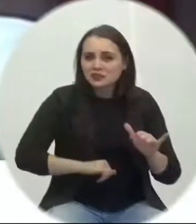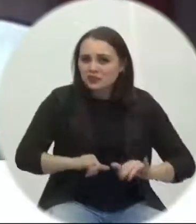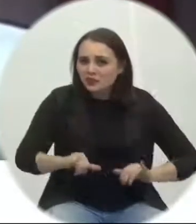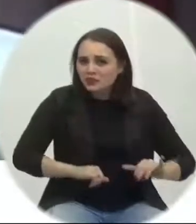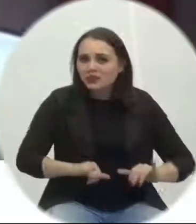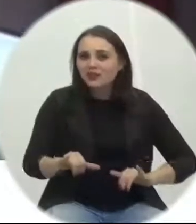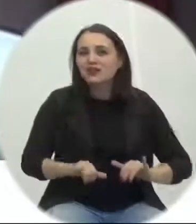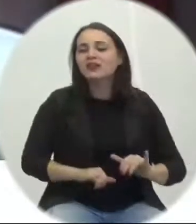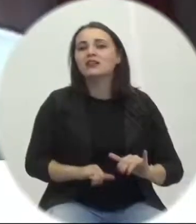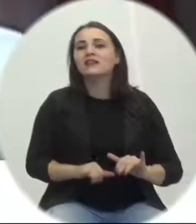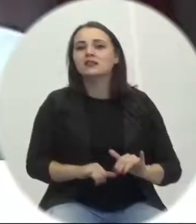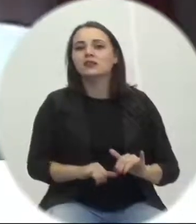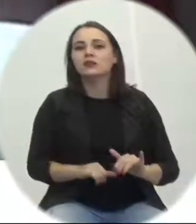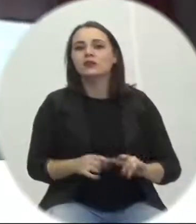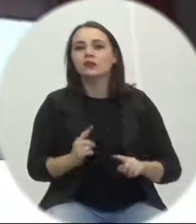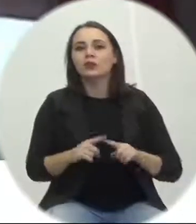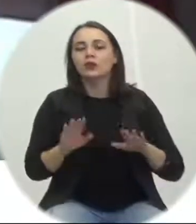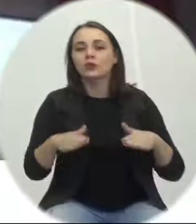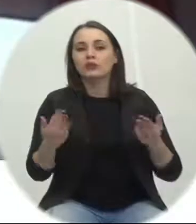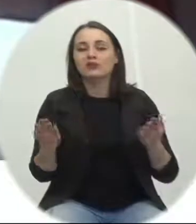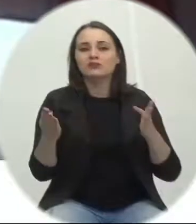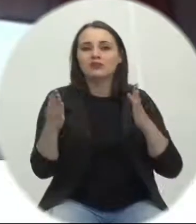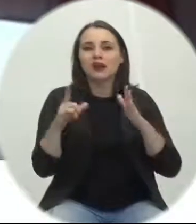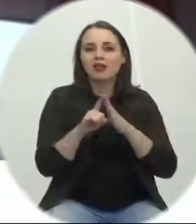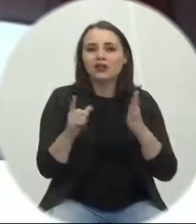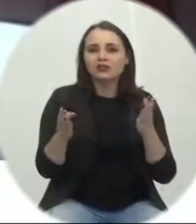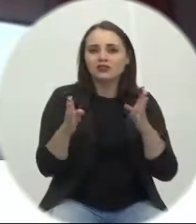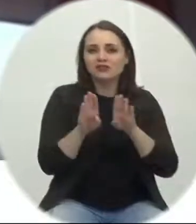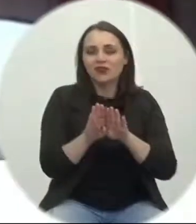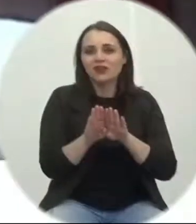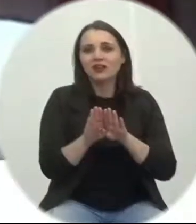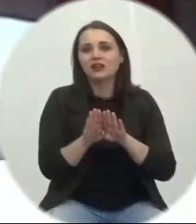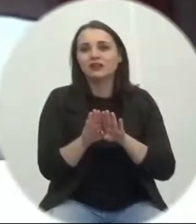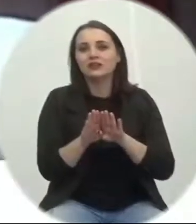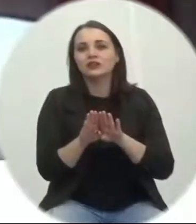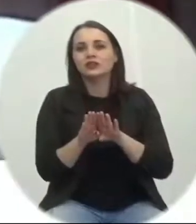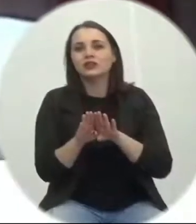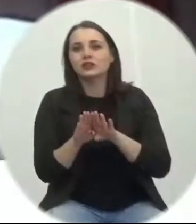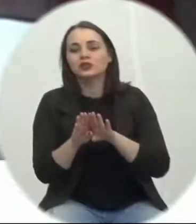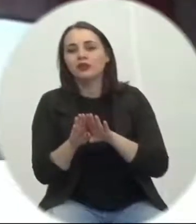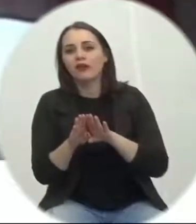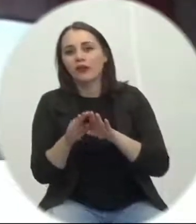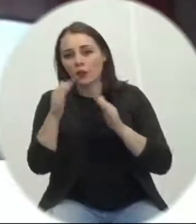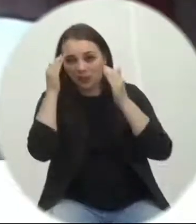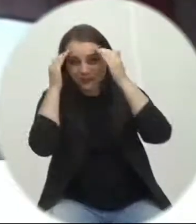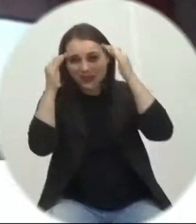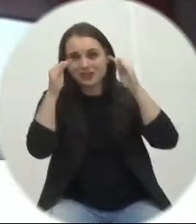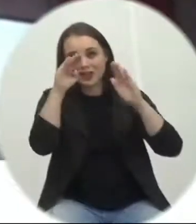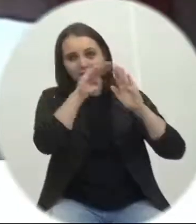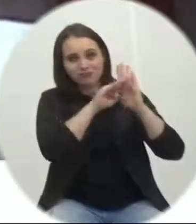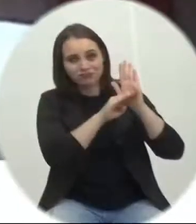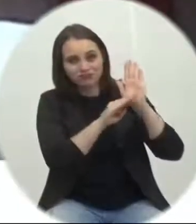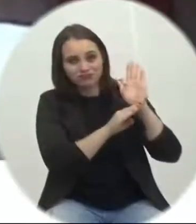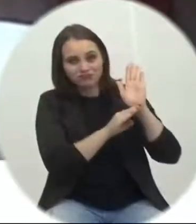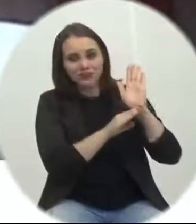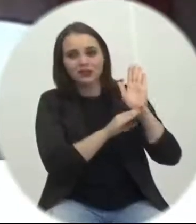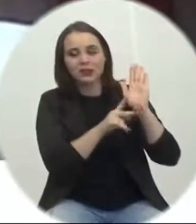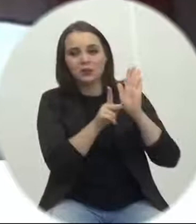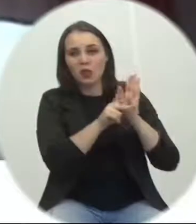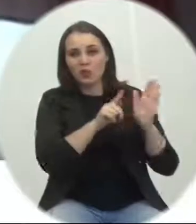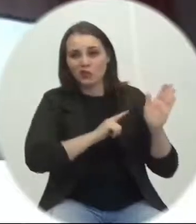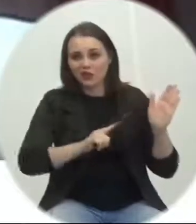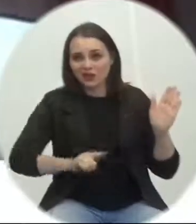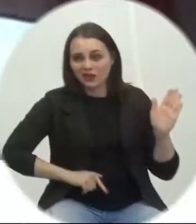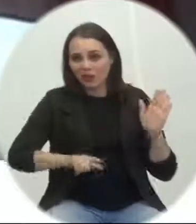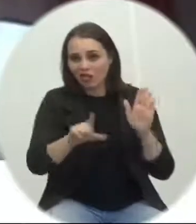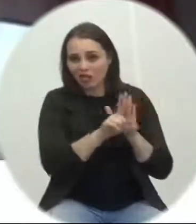com alguns dias que fecham o seu comércio, obedecendo alguns decretos que vêm acontecendo, né?